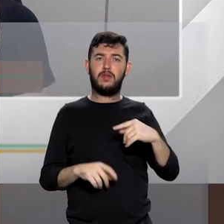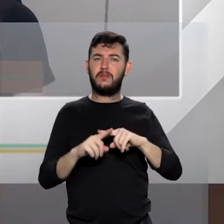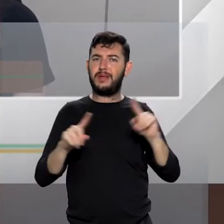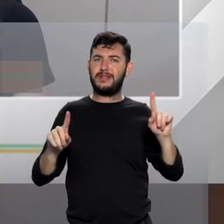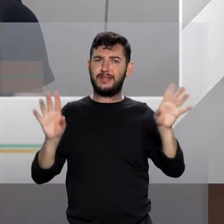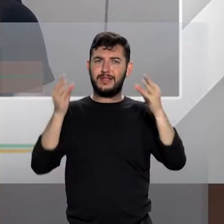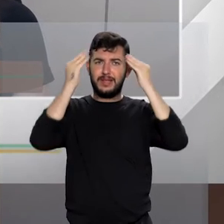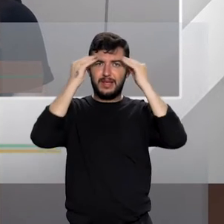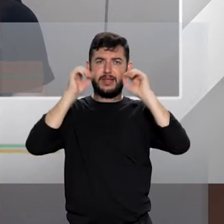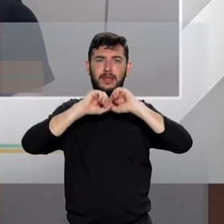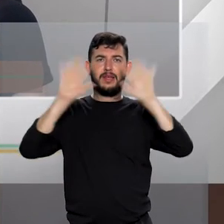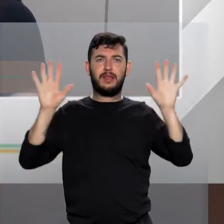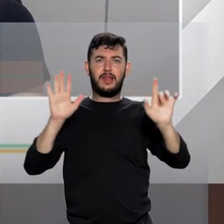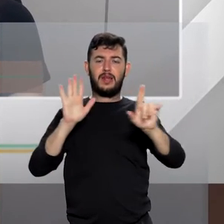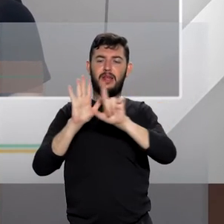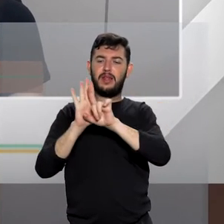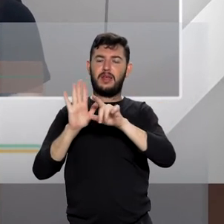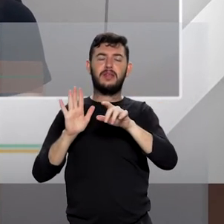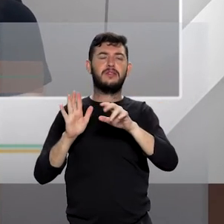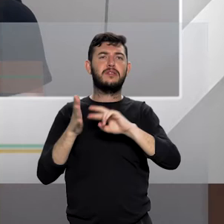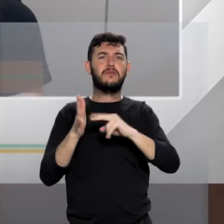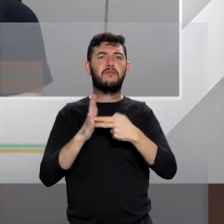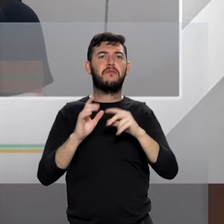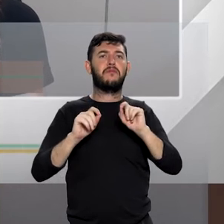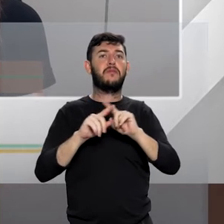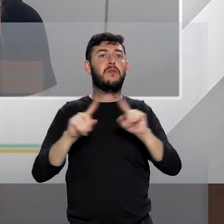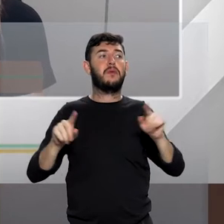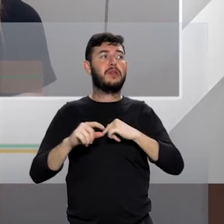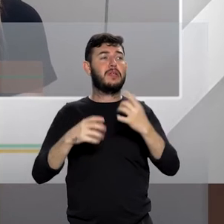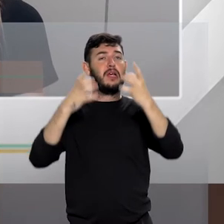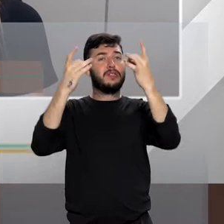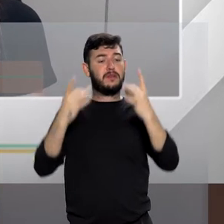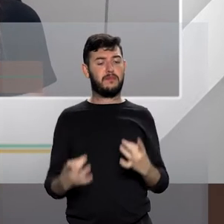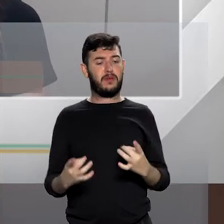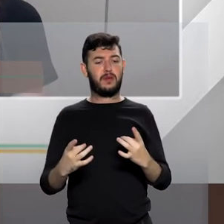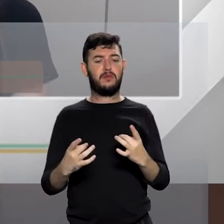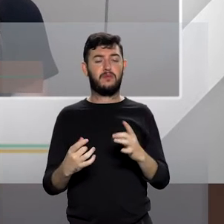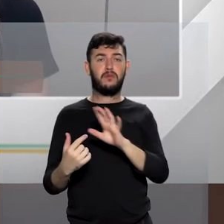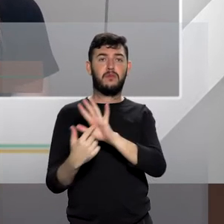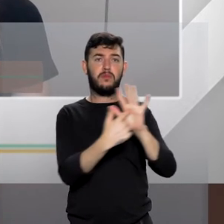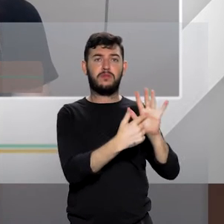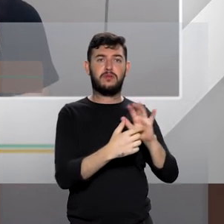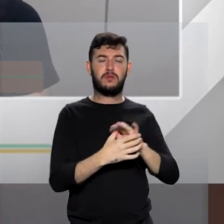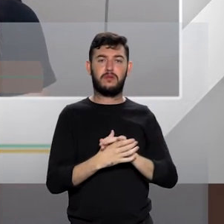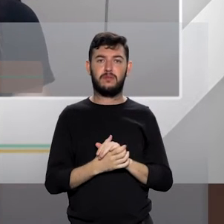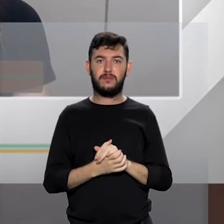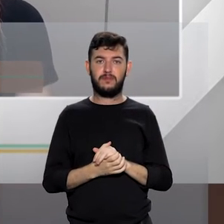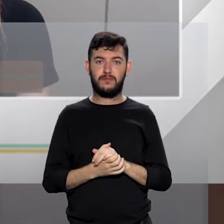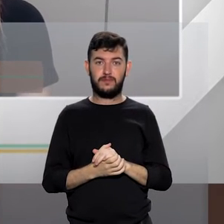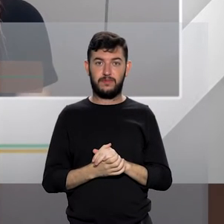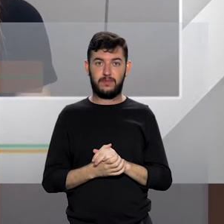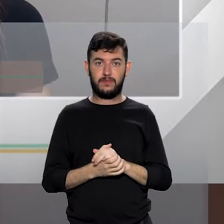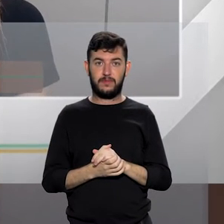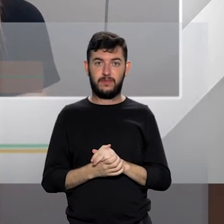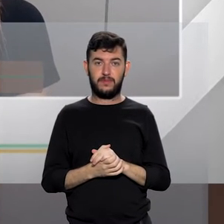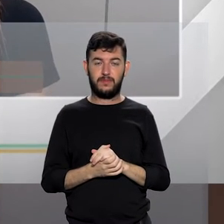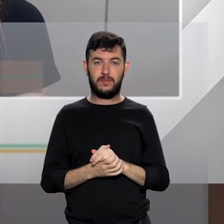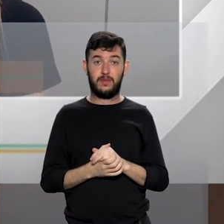sentido da lei 11.340 em seu aspecto também relacional projetado. Os filhos, quando